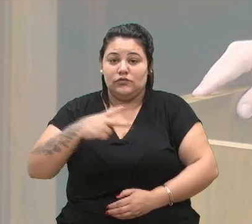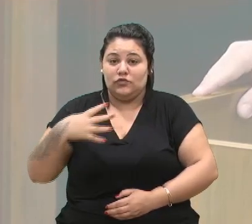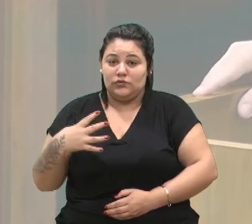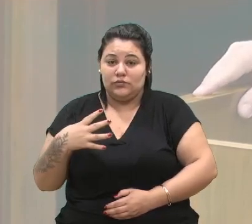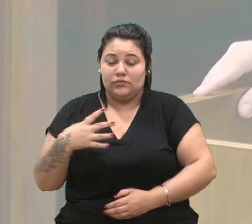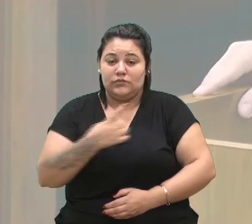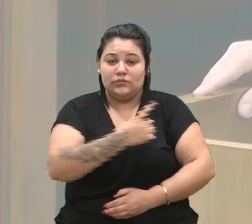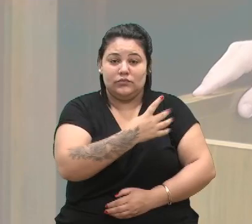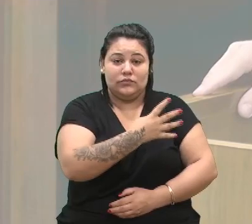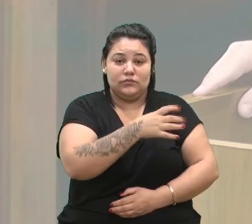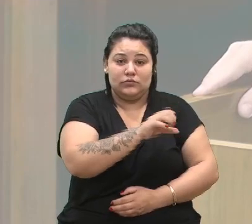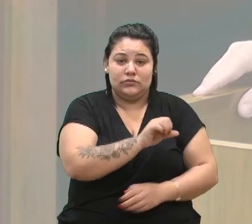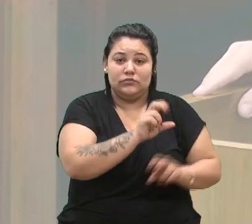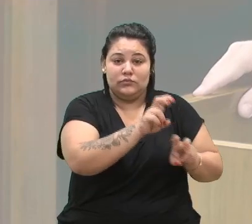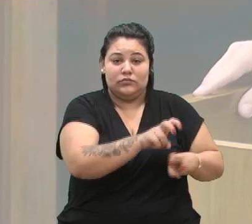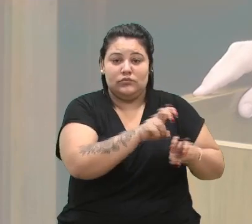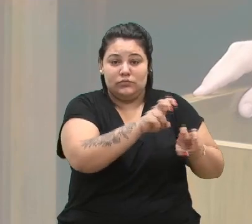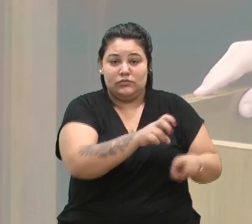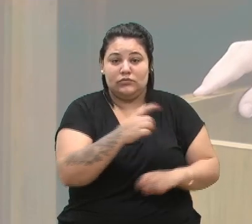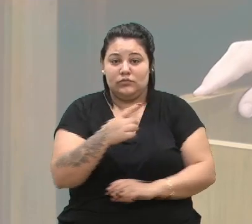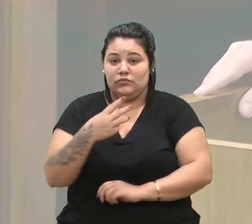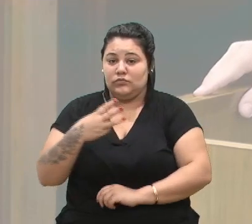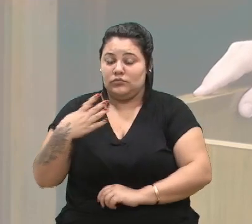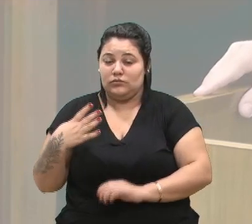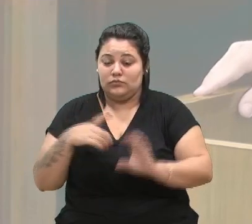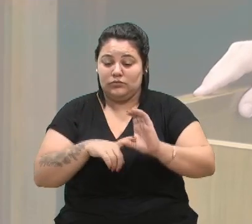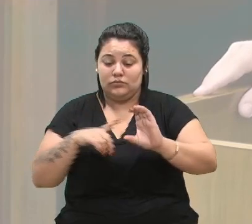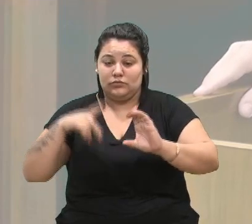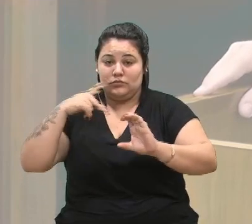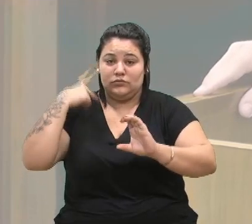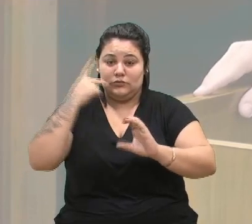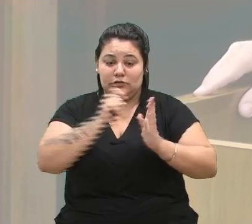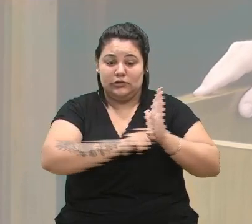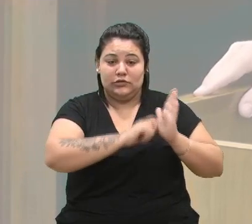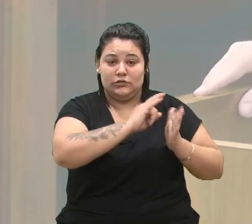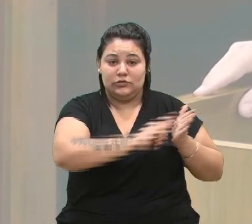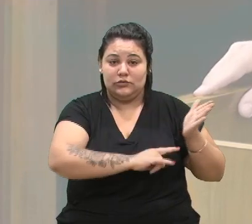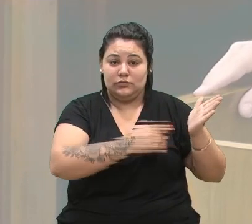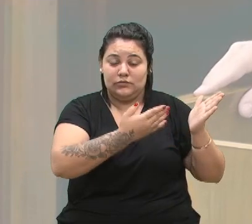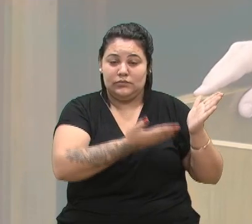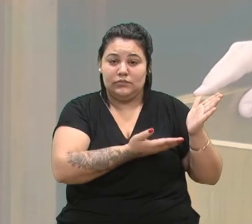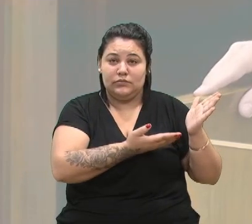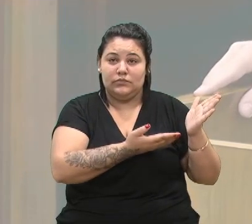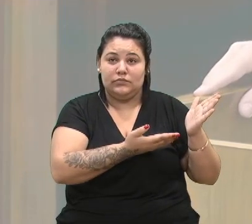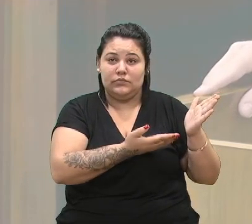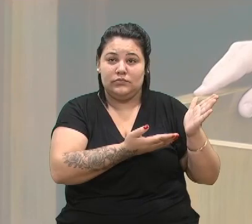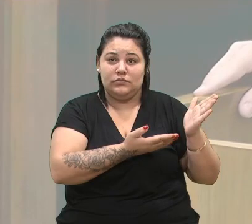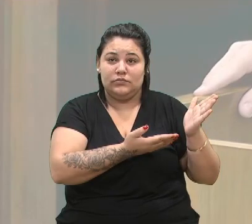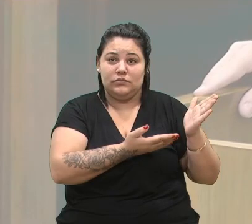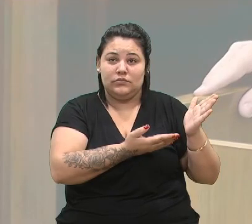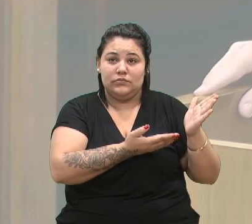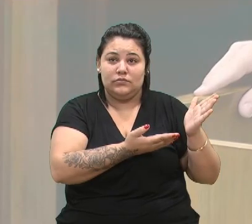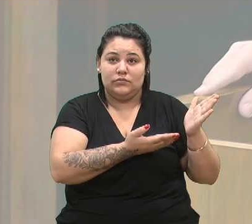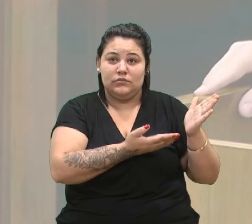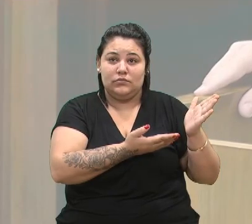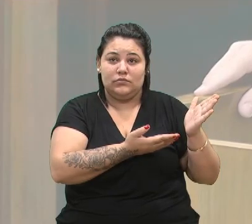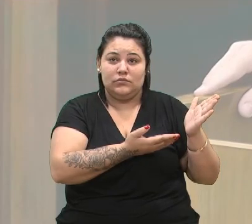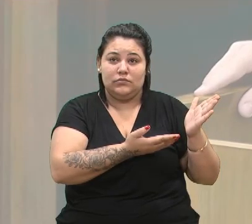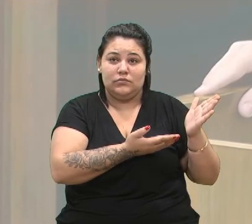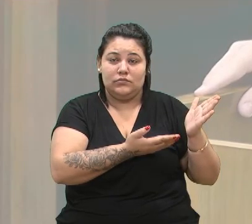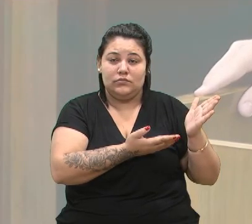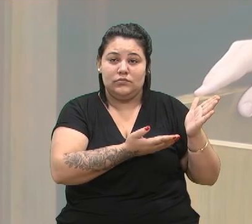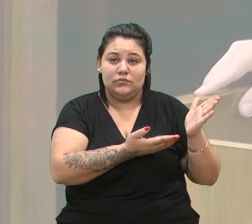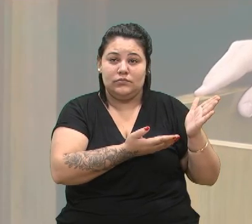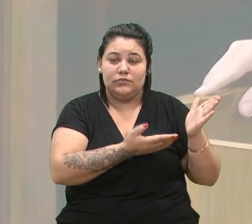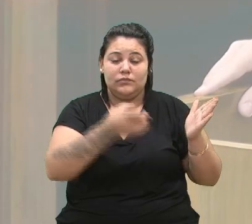da colonização, 134 da emancipação política, assinam esse documento, então, esse vereador, Lucas Gil, Clóvis